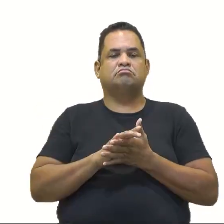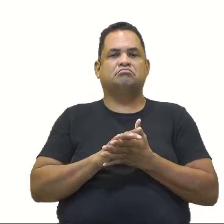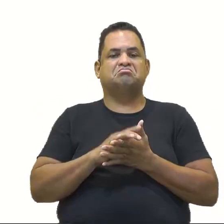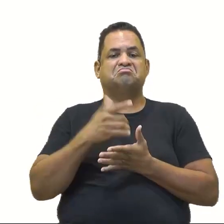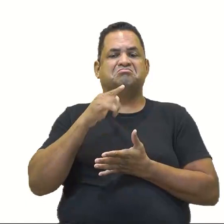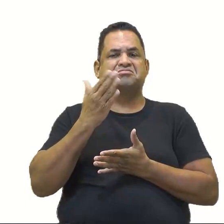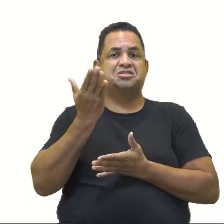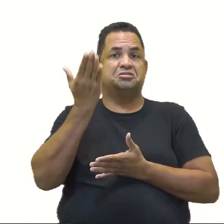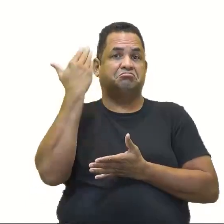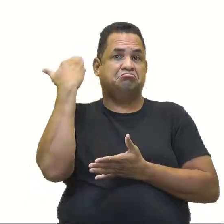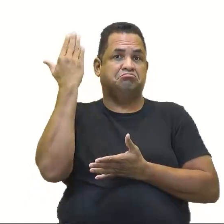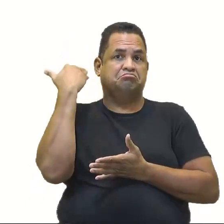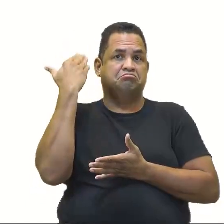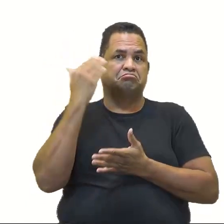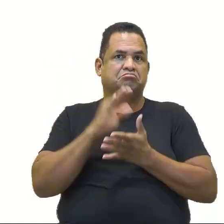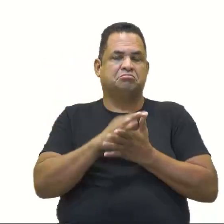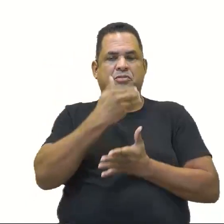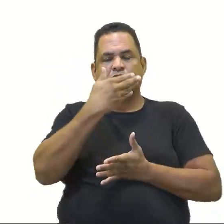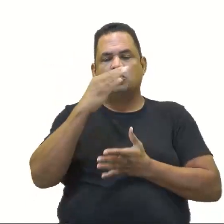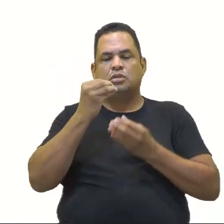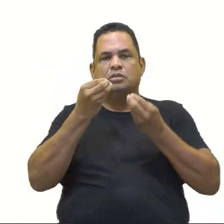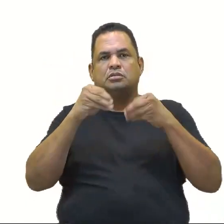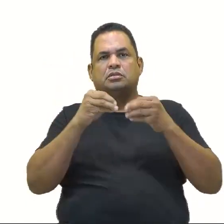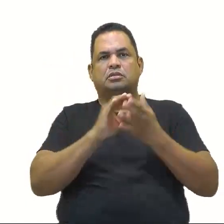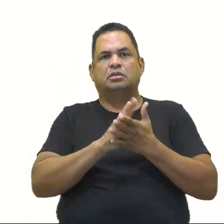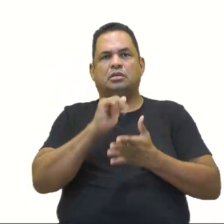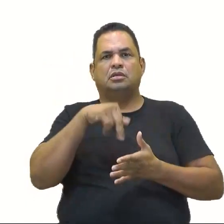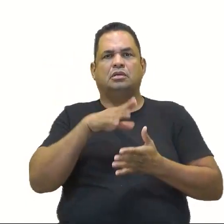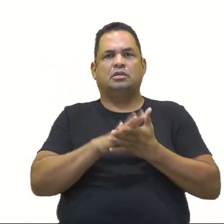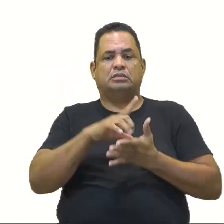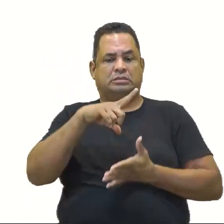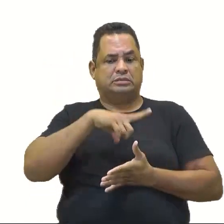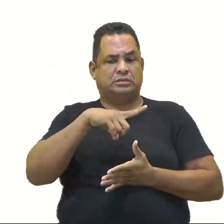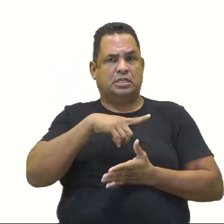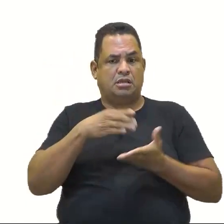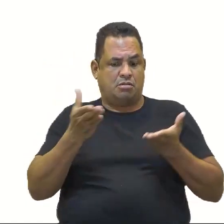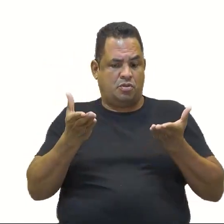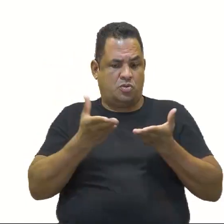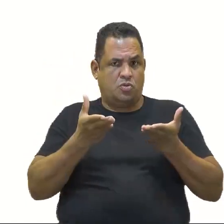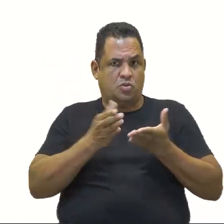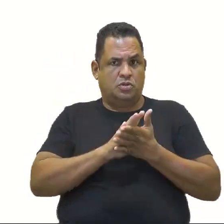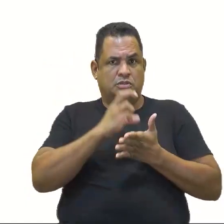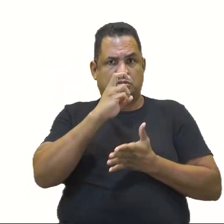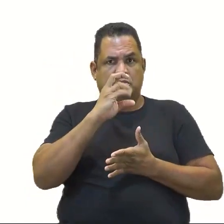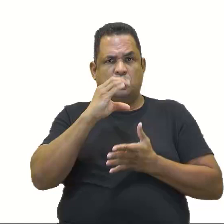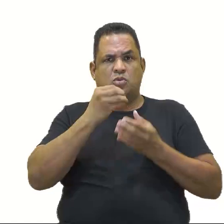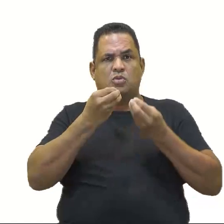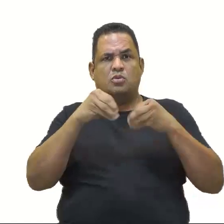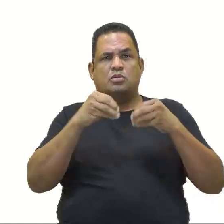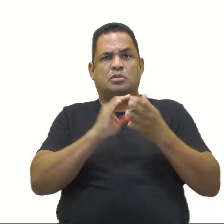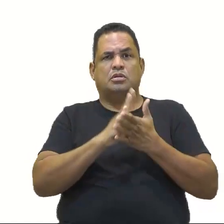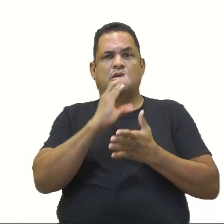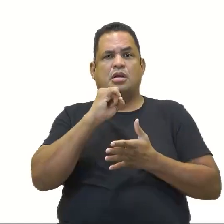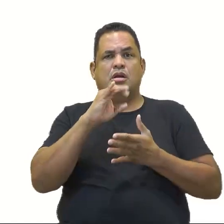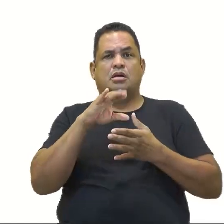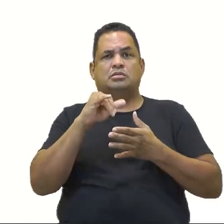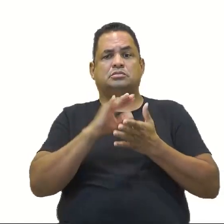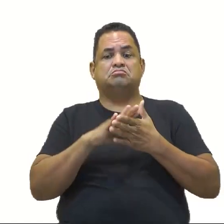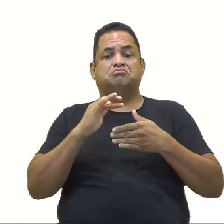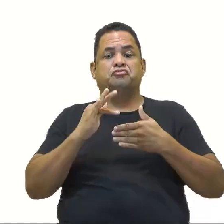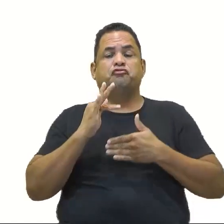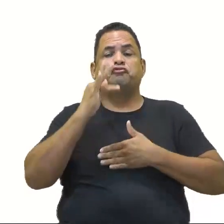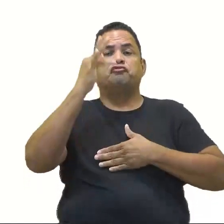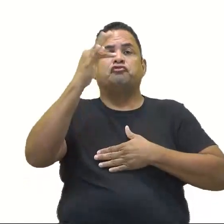ovos. Ana tem 5 ovos. Carlos terá 50 ovos. Quem tem mais